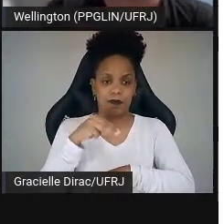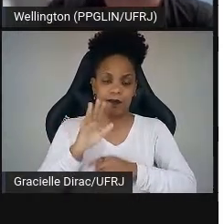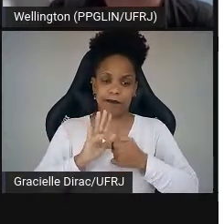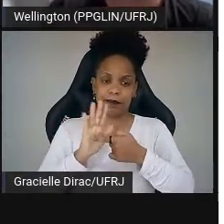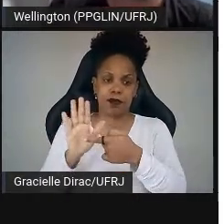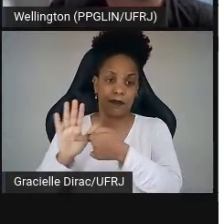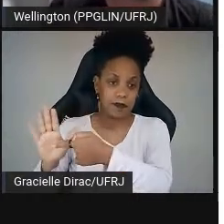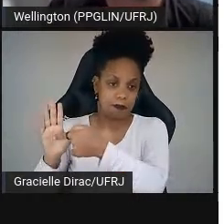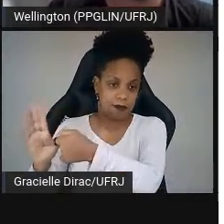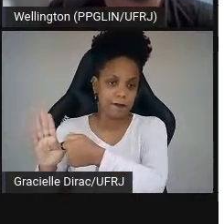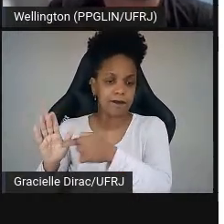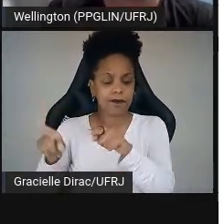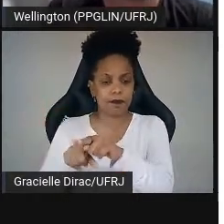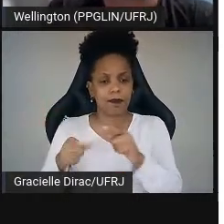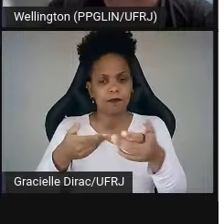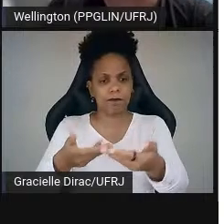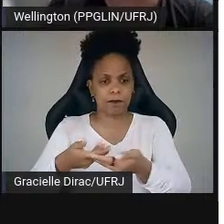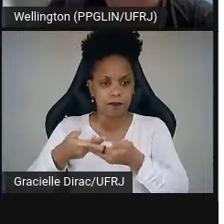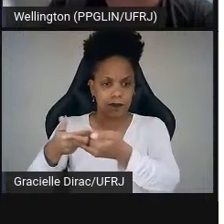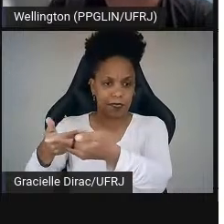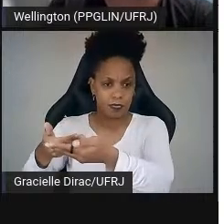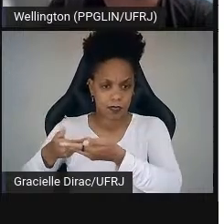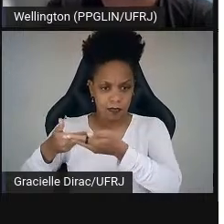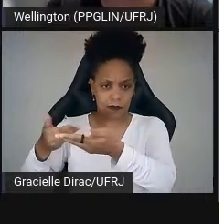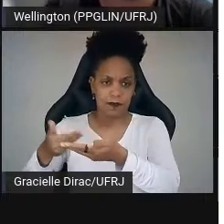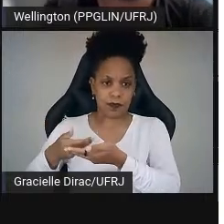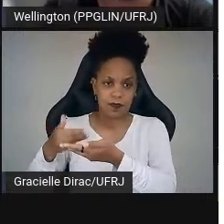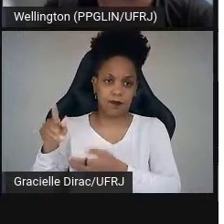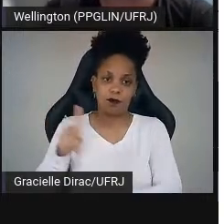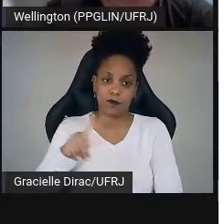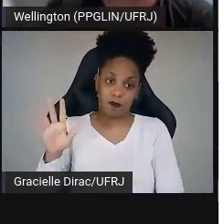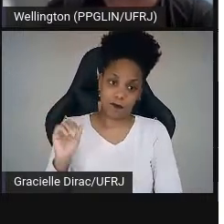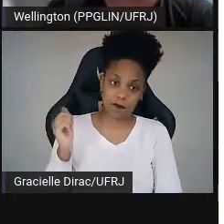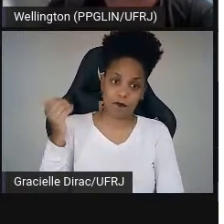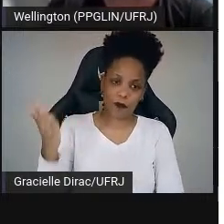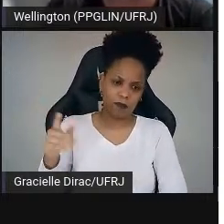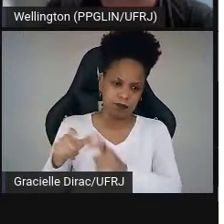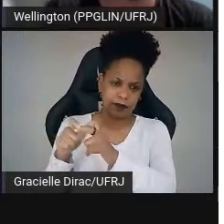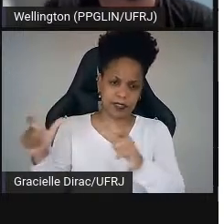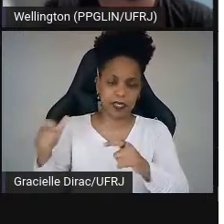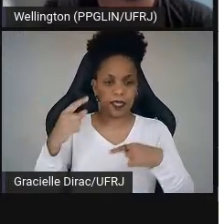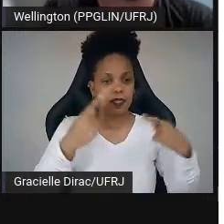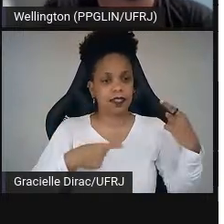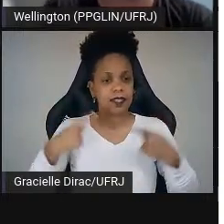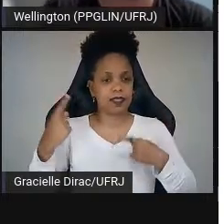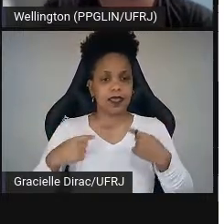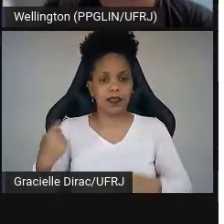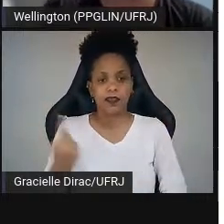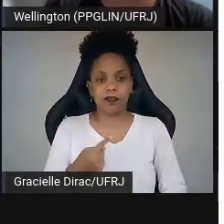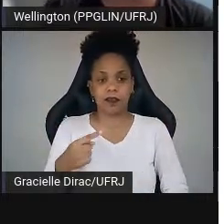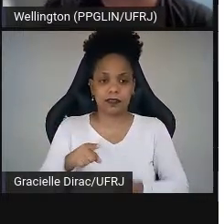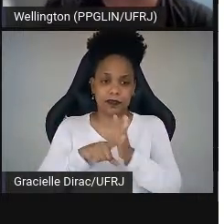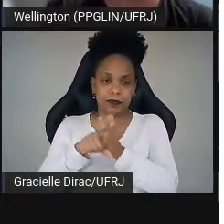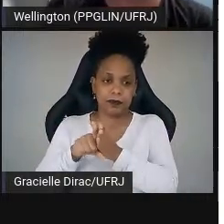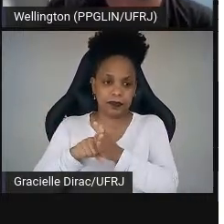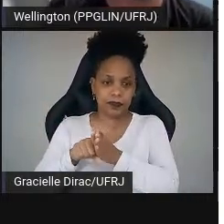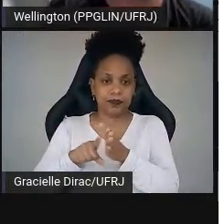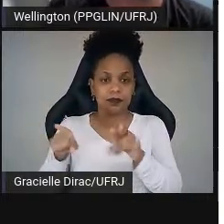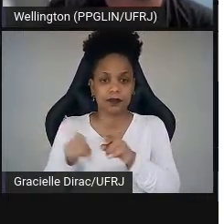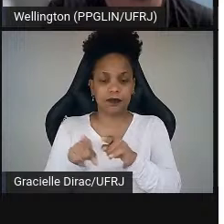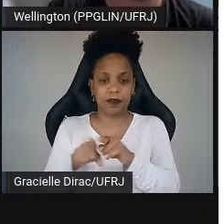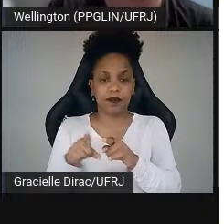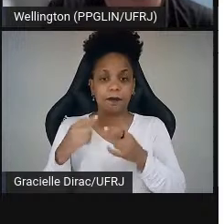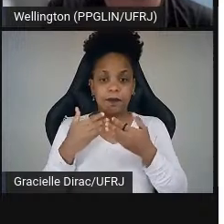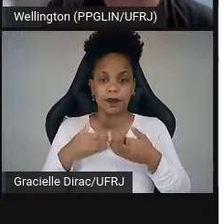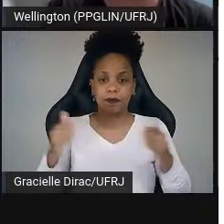e convidamos professores, geralmente externos ao programa, para poder debater as nossas pesquisas conosco. E aí, na Escola